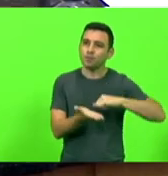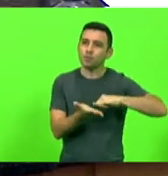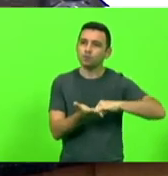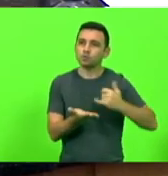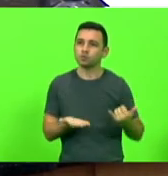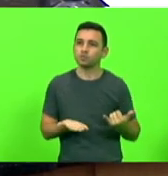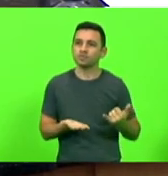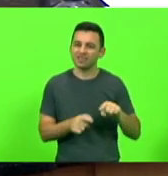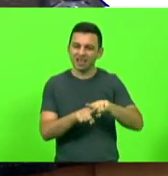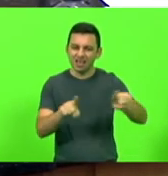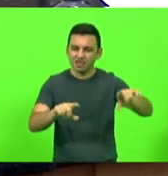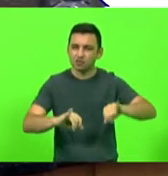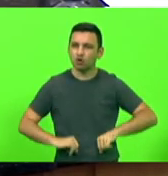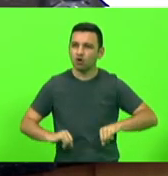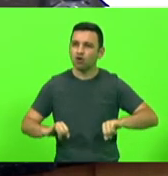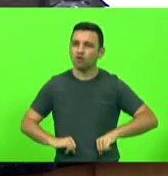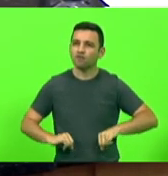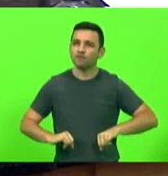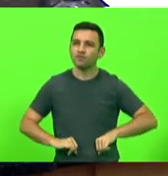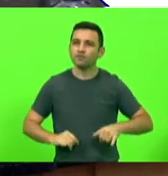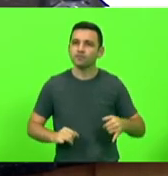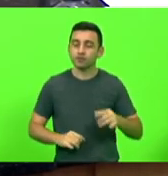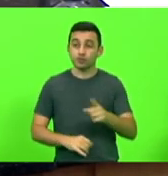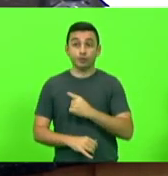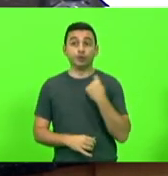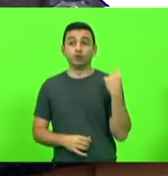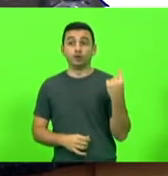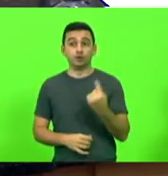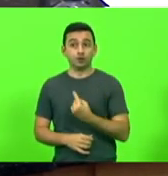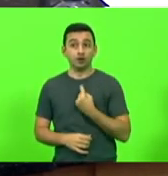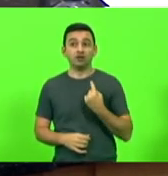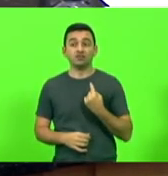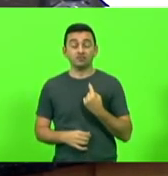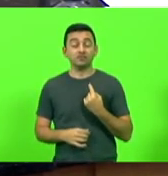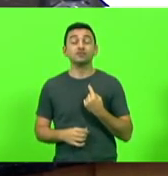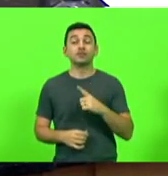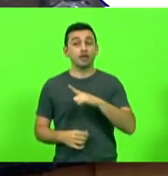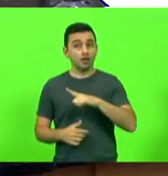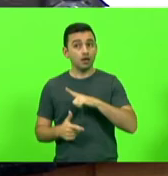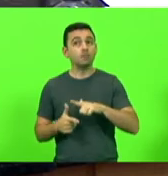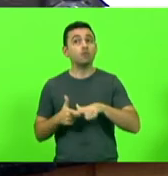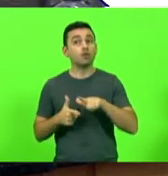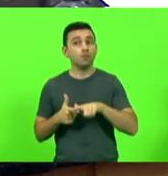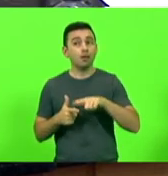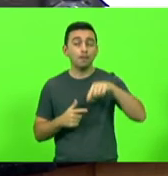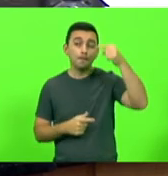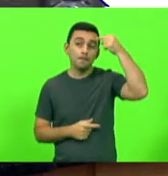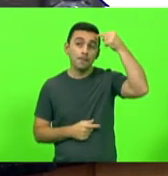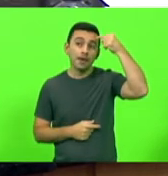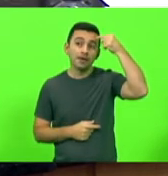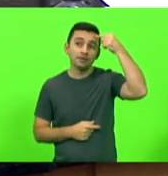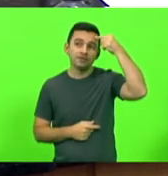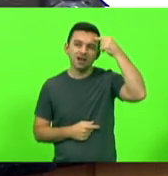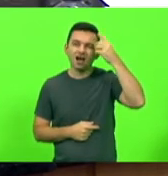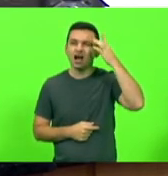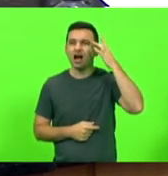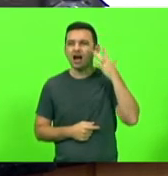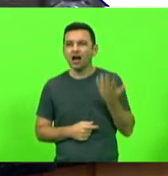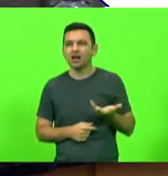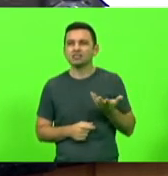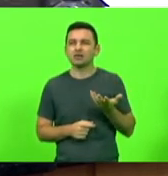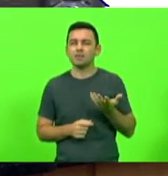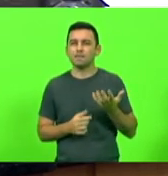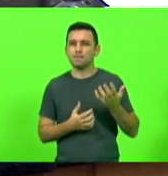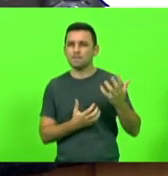tudo isso está sofrendo e, muitas vezes, nós aqui corremos o risco de achar que essas pressões que nós